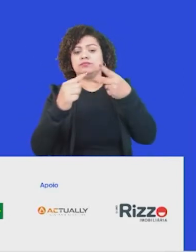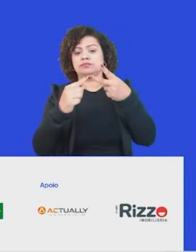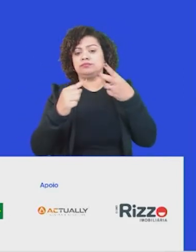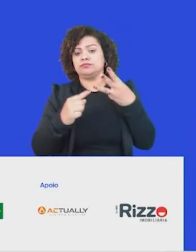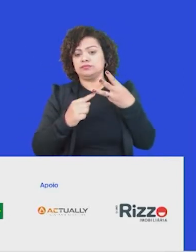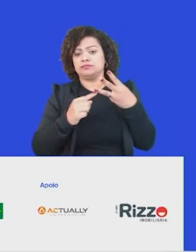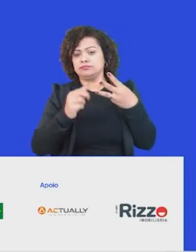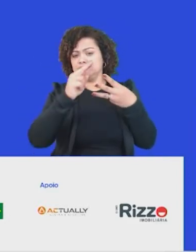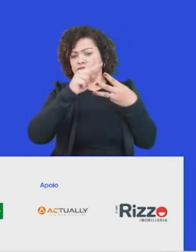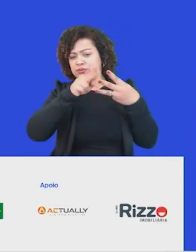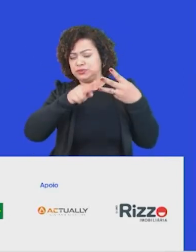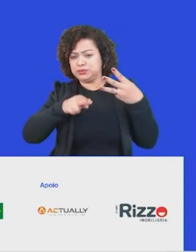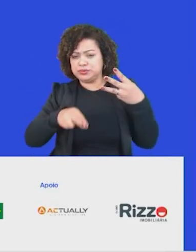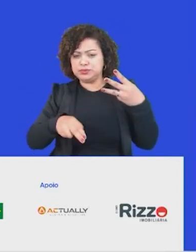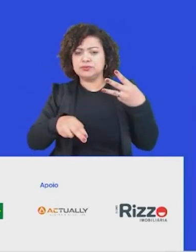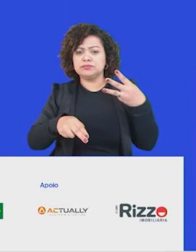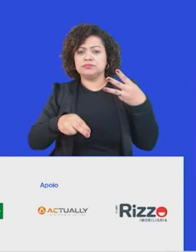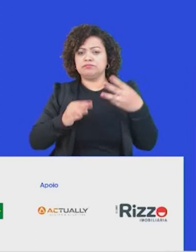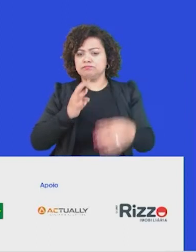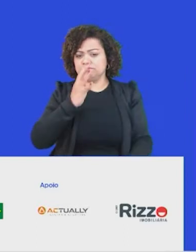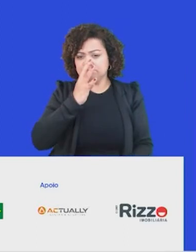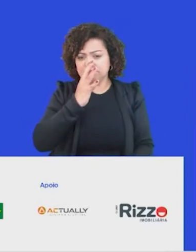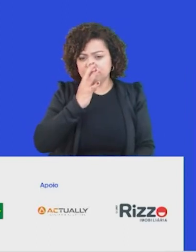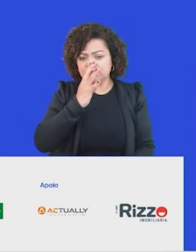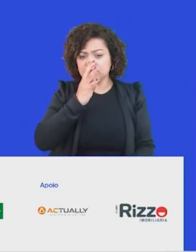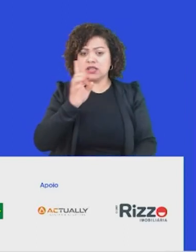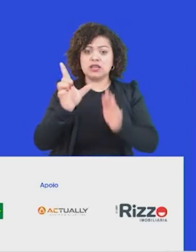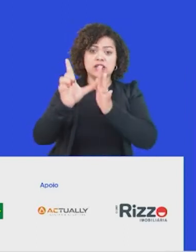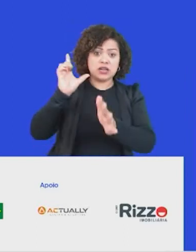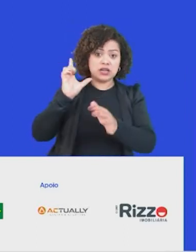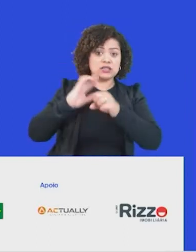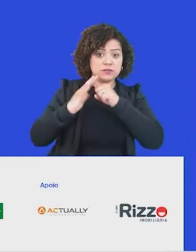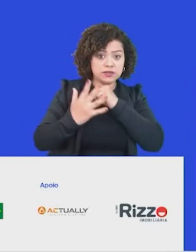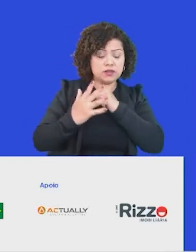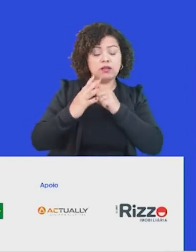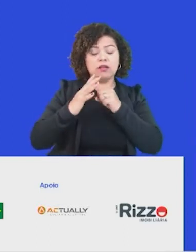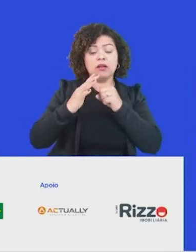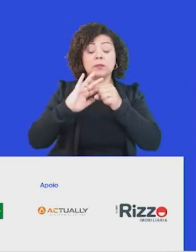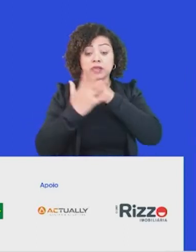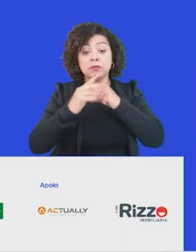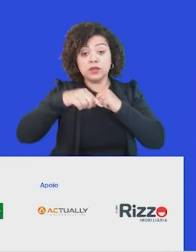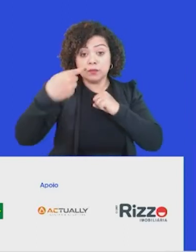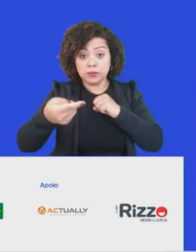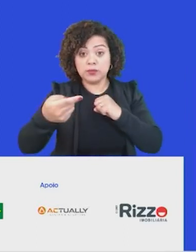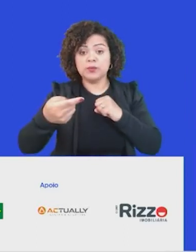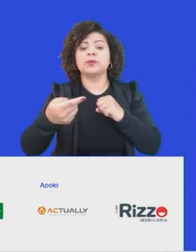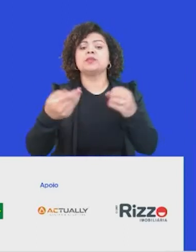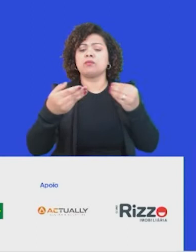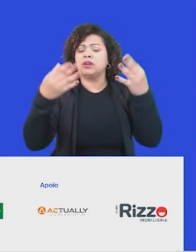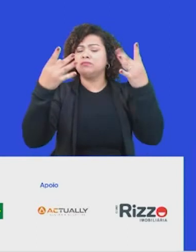e é interessante que esse material dele, desde 2018, pré-pandêmico, onde constata com esses fatos, com esses dados, algumas